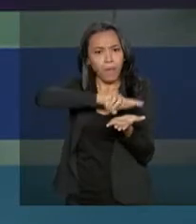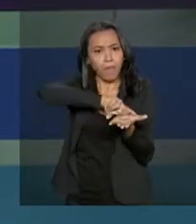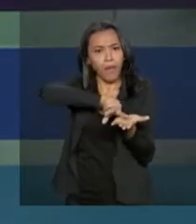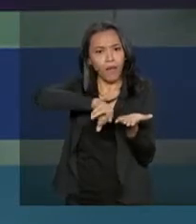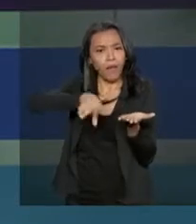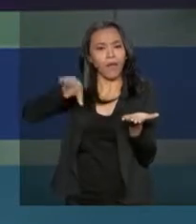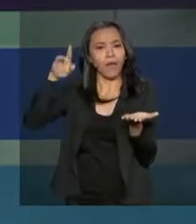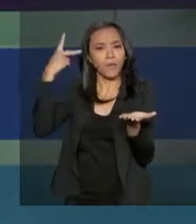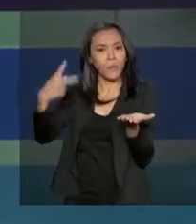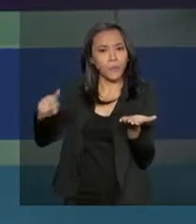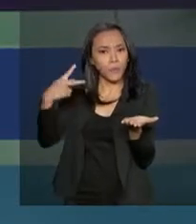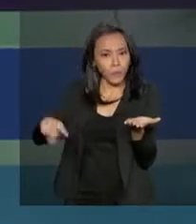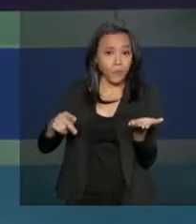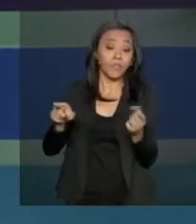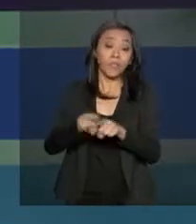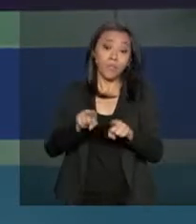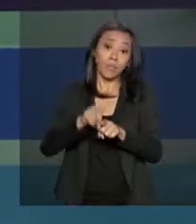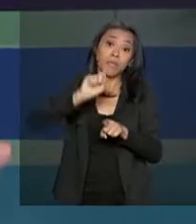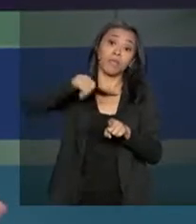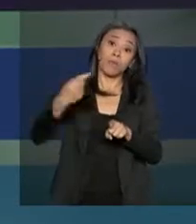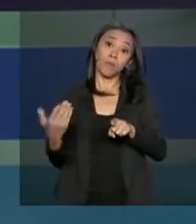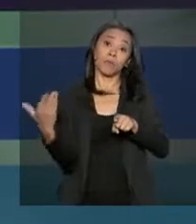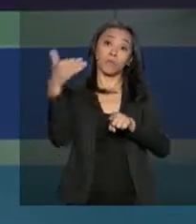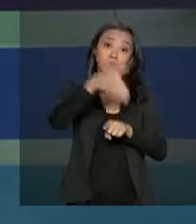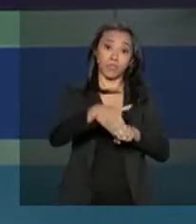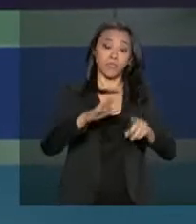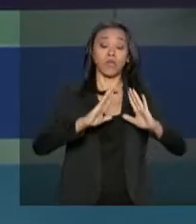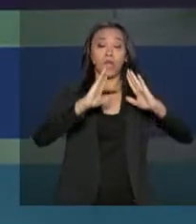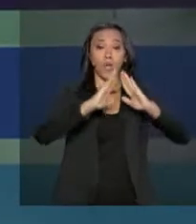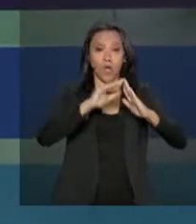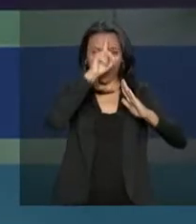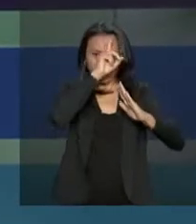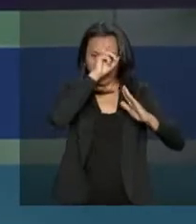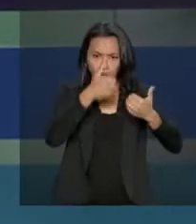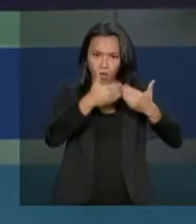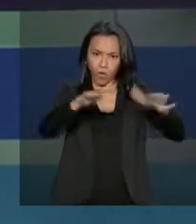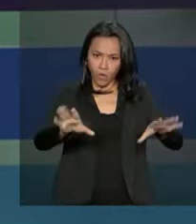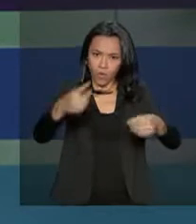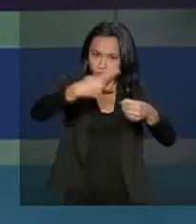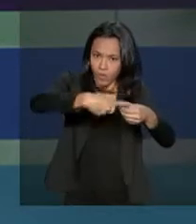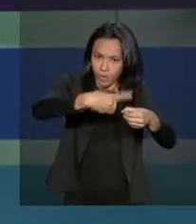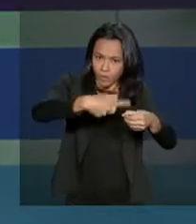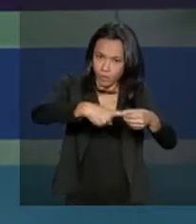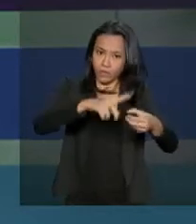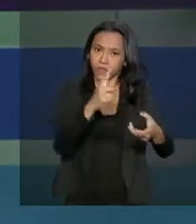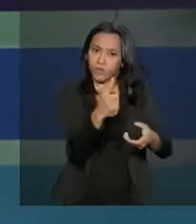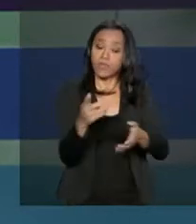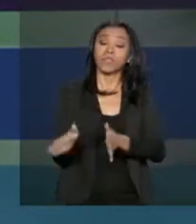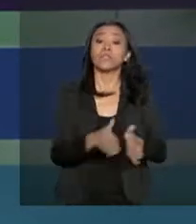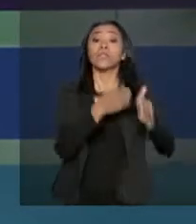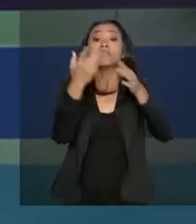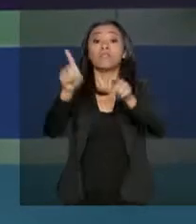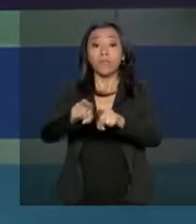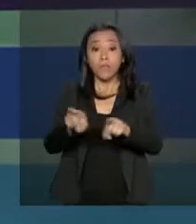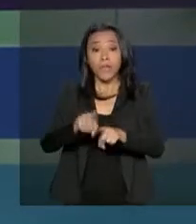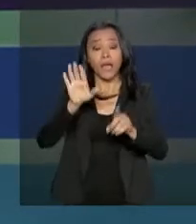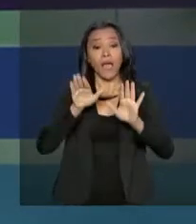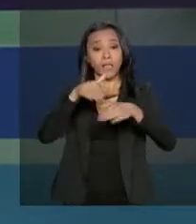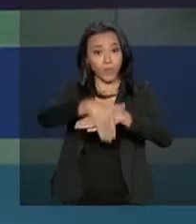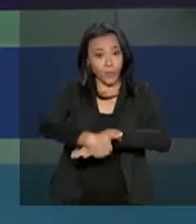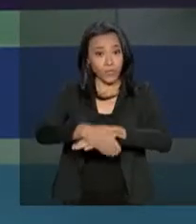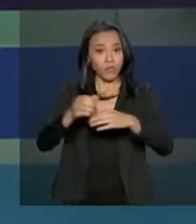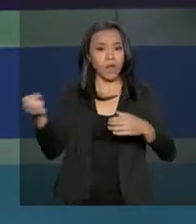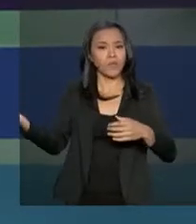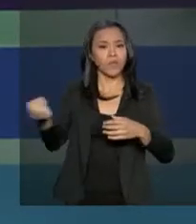Hospital Municipal de Aparecida de Goiânia. À noite, na capital Goiânia, o presidente Michel Temer participa da posse da nova diretoria da